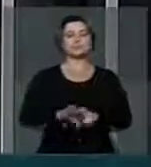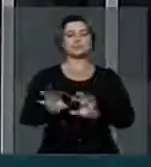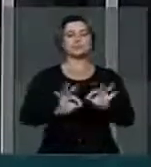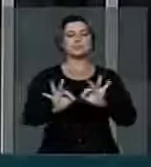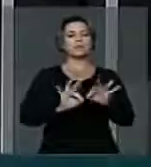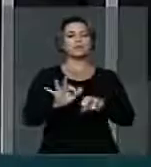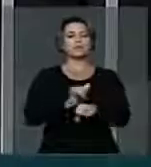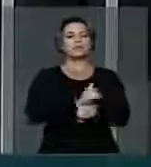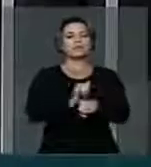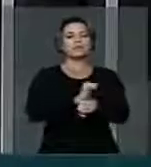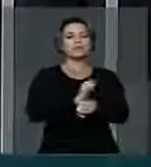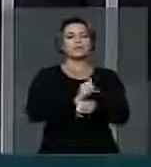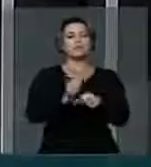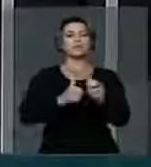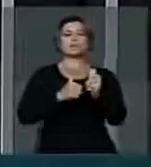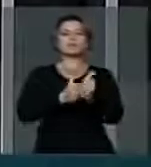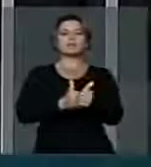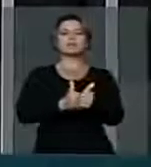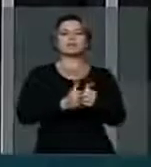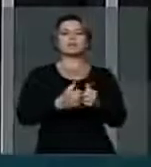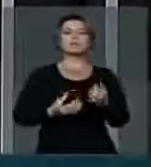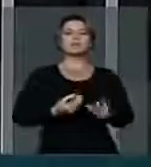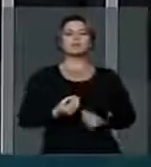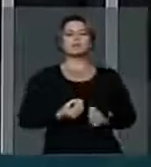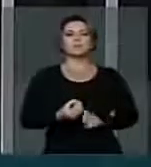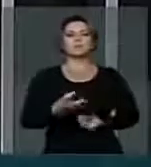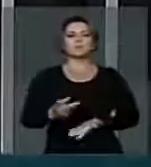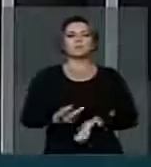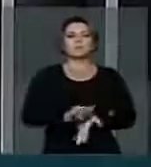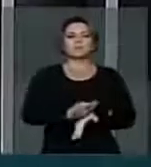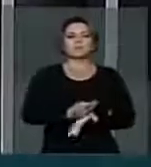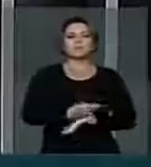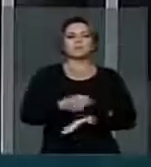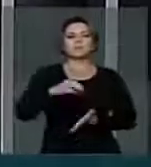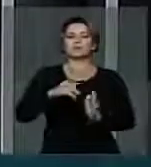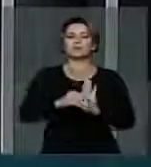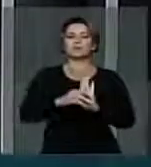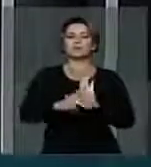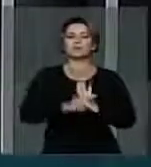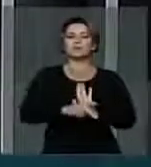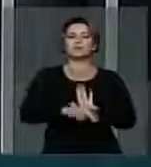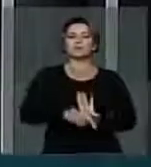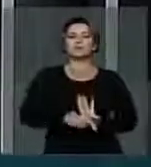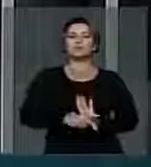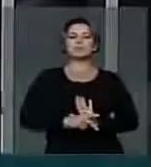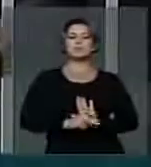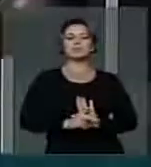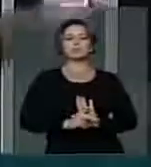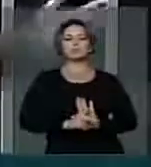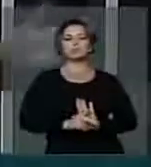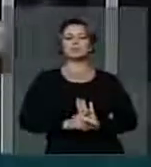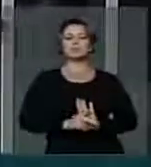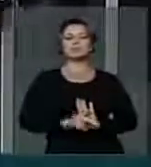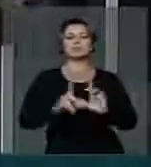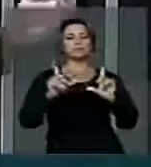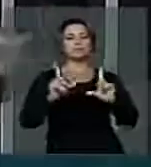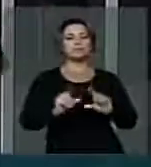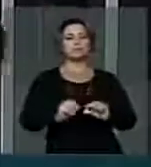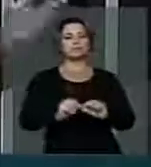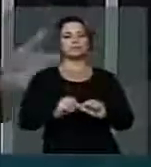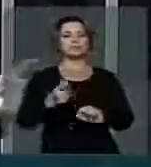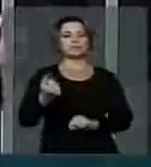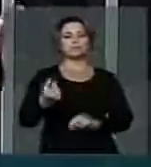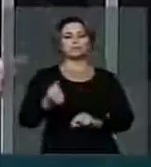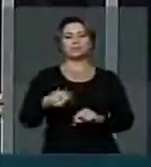acompanhamento dos resultados dessa medida provisória e nem de, na redução, por exemplo, de